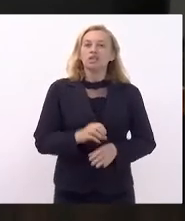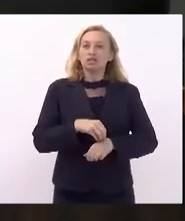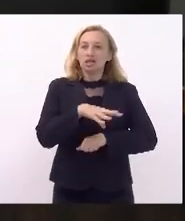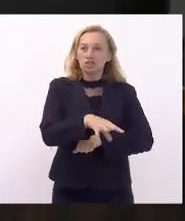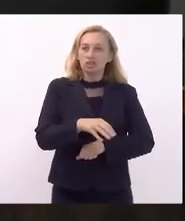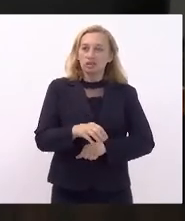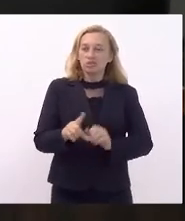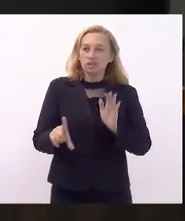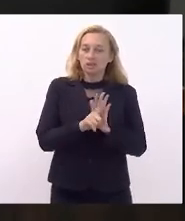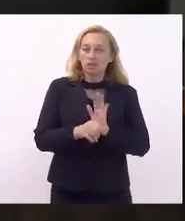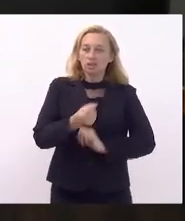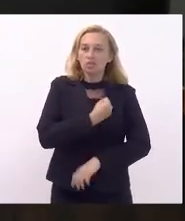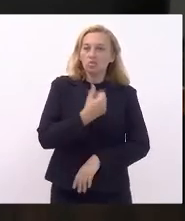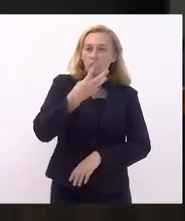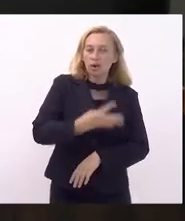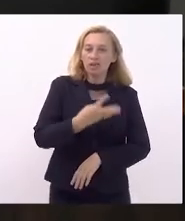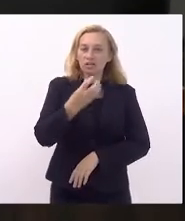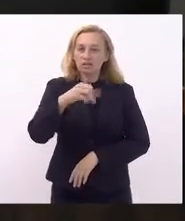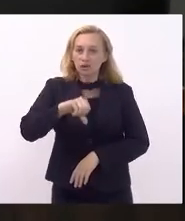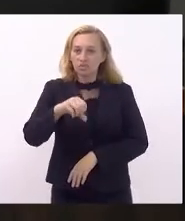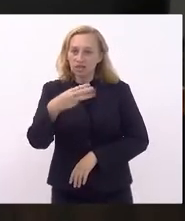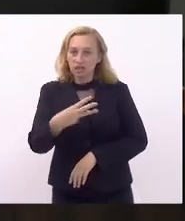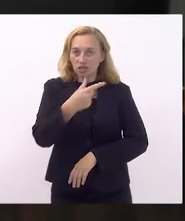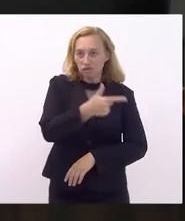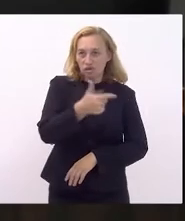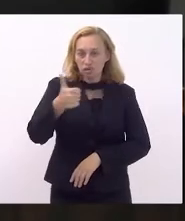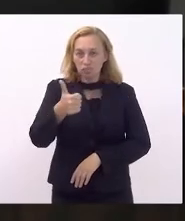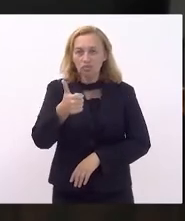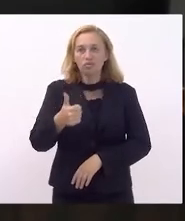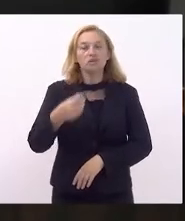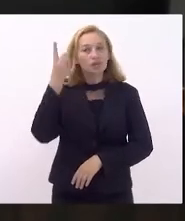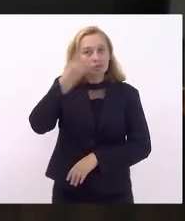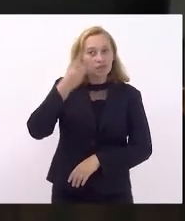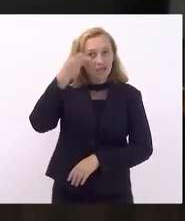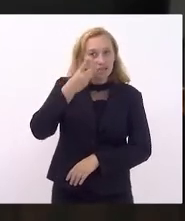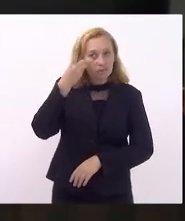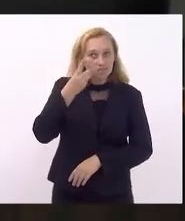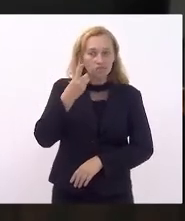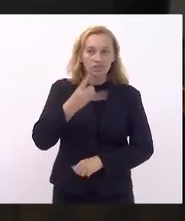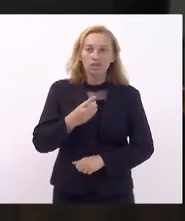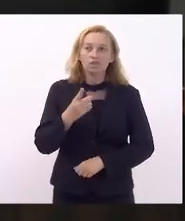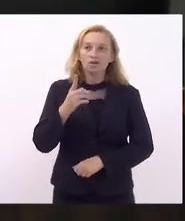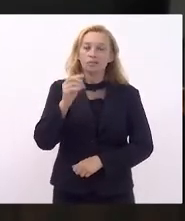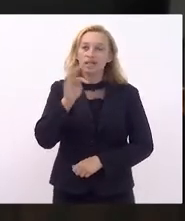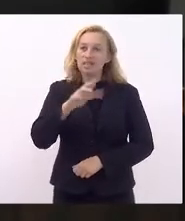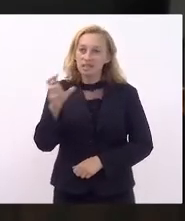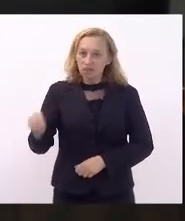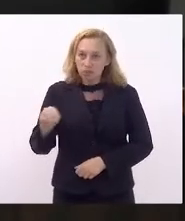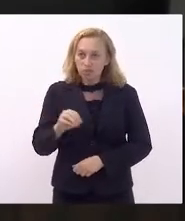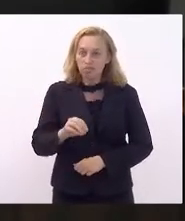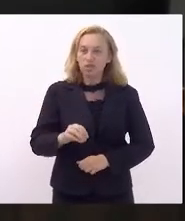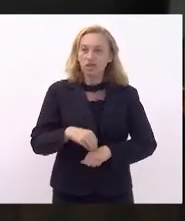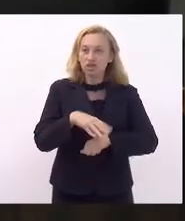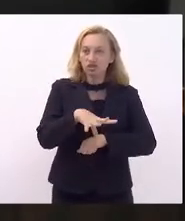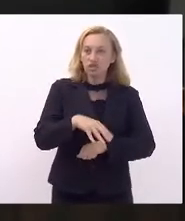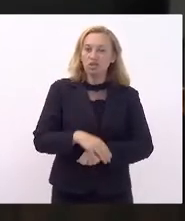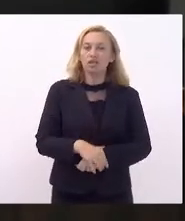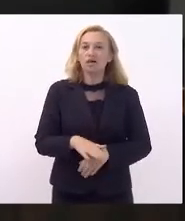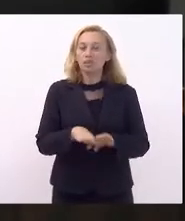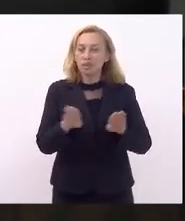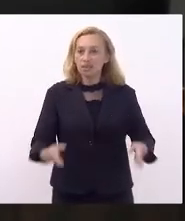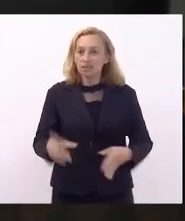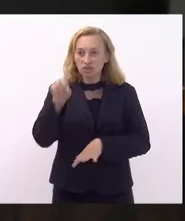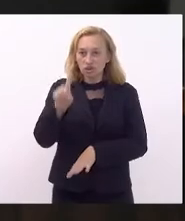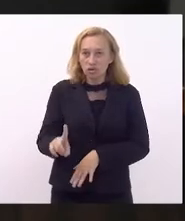legislativa número 493, de 21, de autoria do deputado Brasão, que indica à mesa